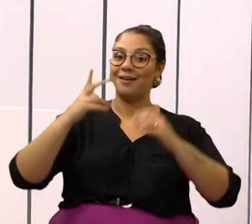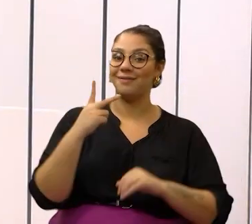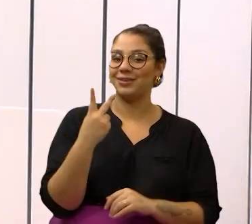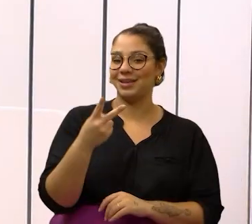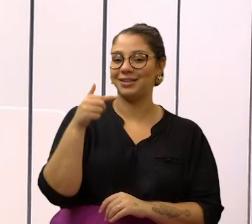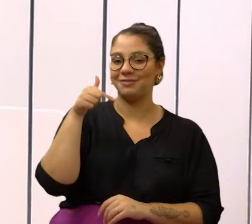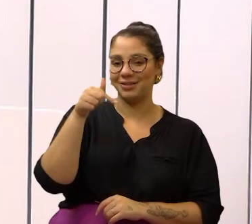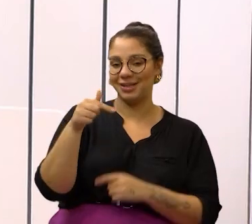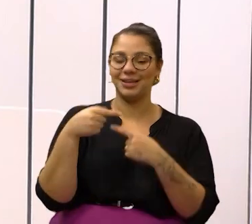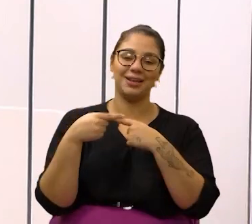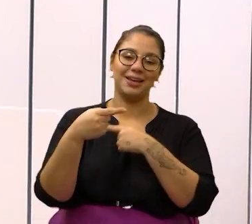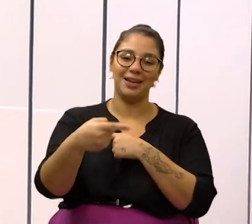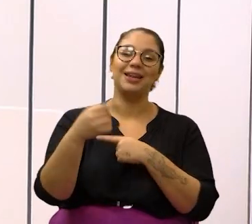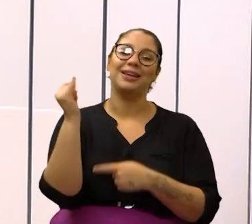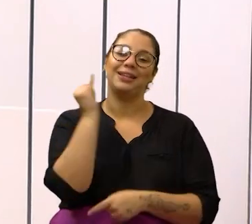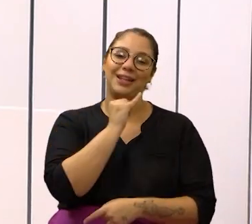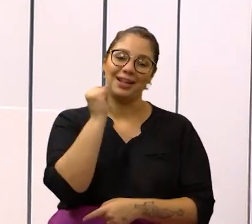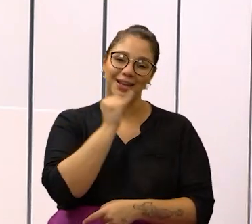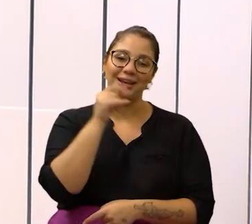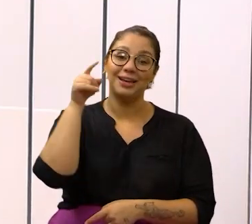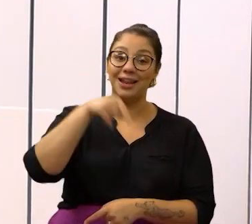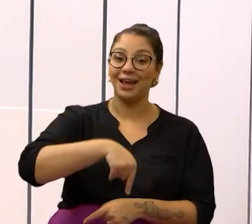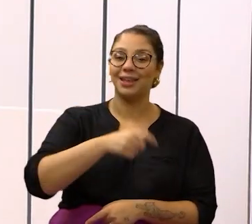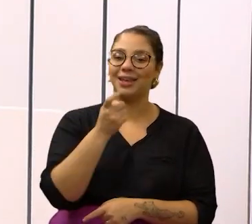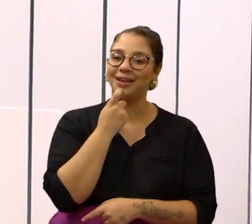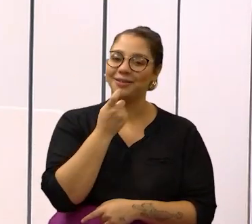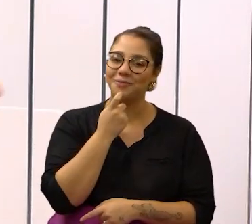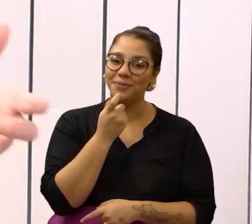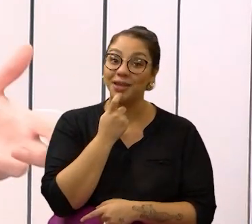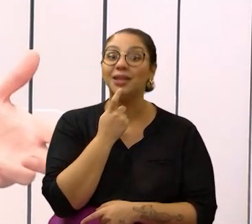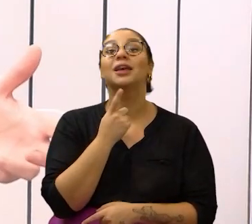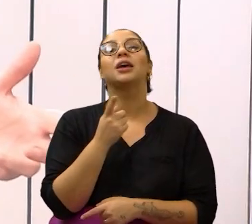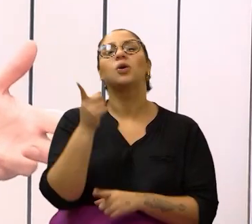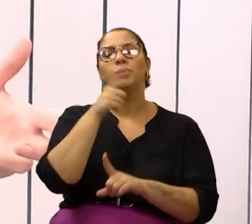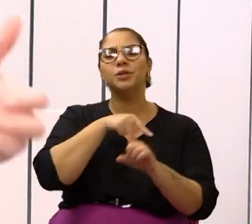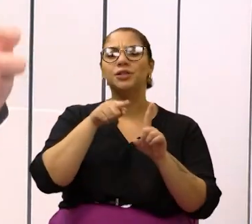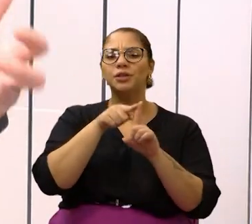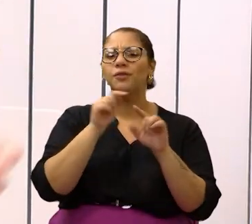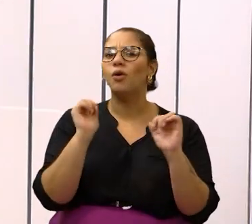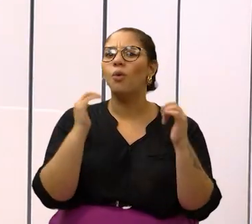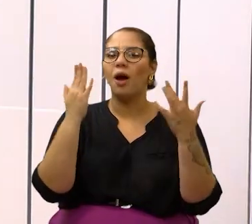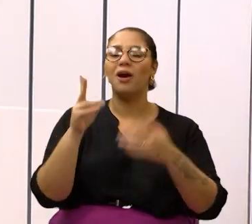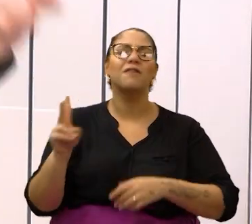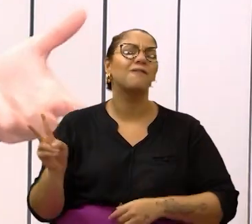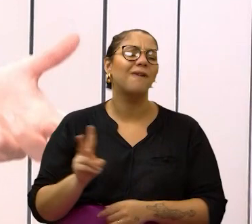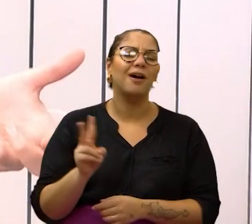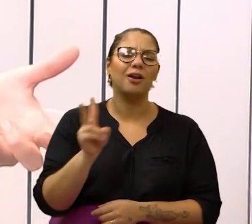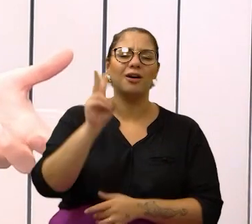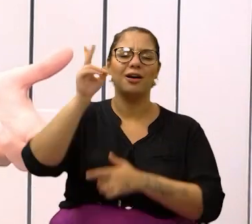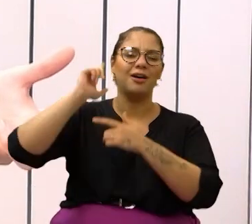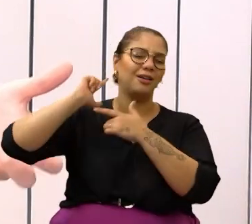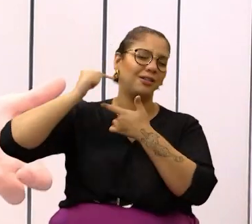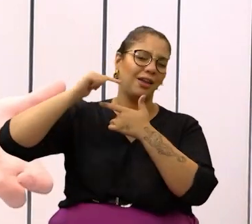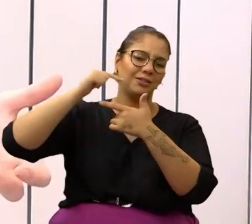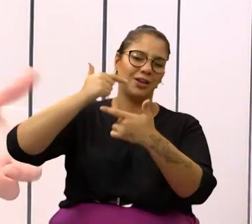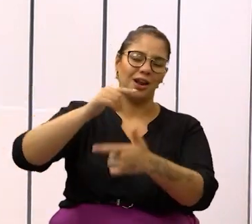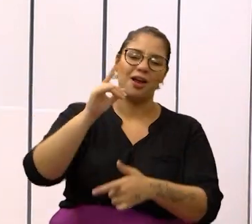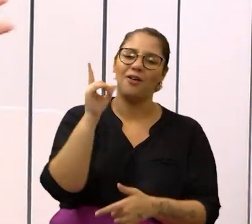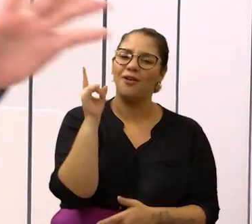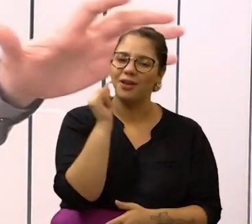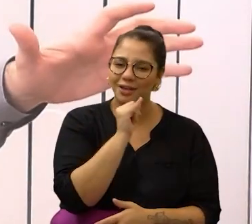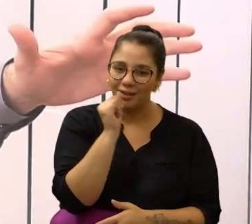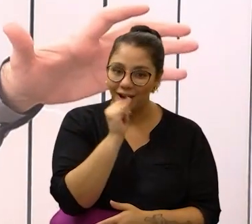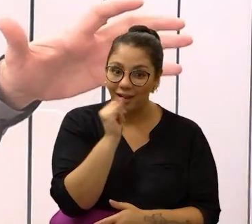27ª Semana Italiana de Campinas, que tem o objetivo de valorizar as tradições italianas,